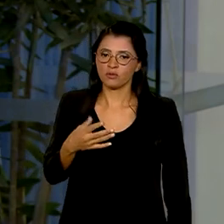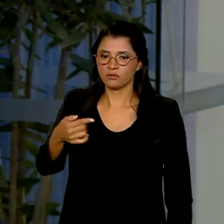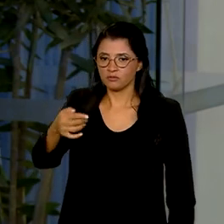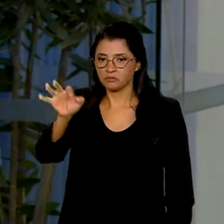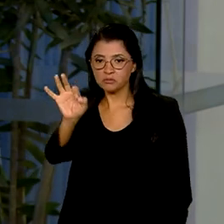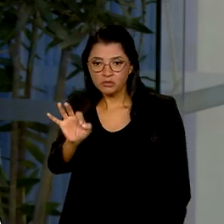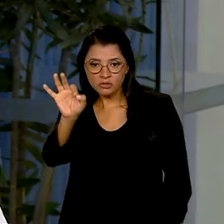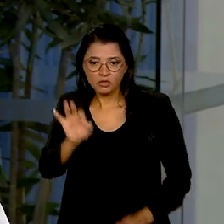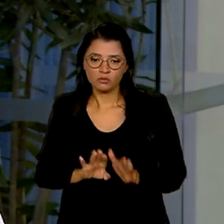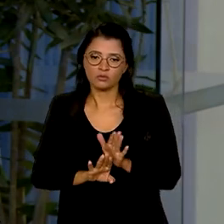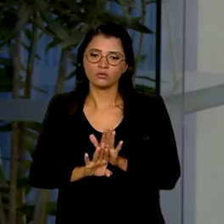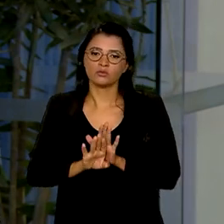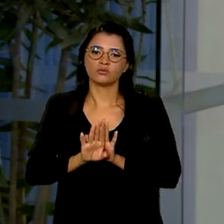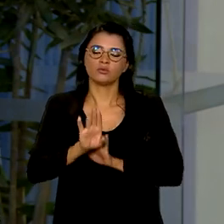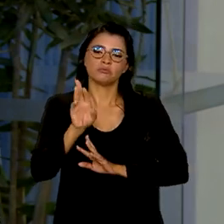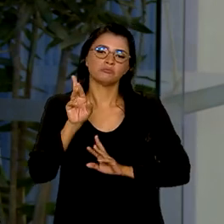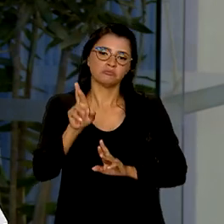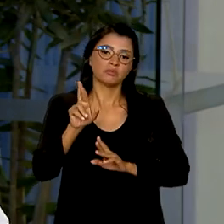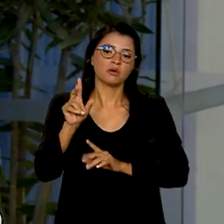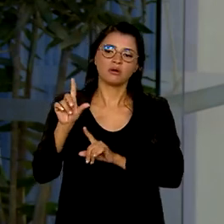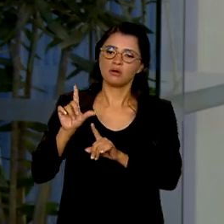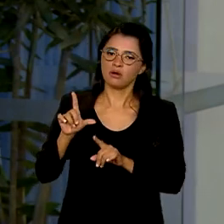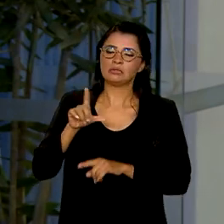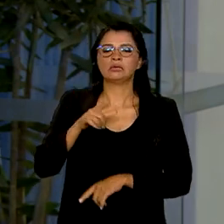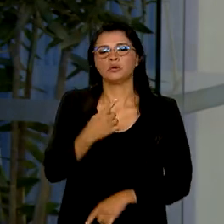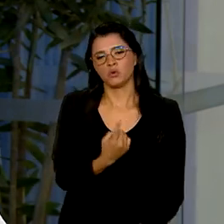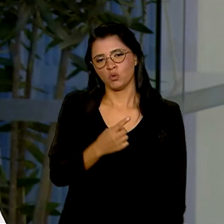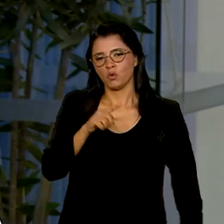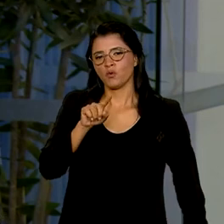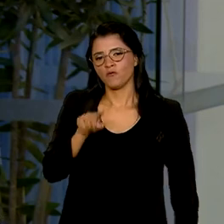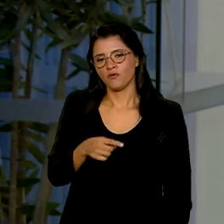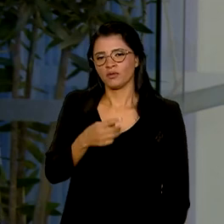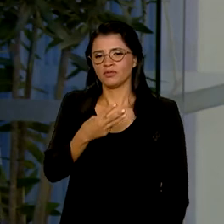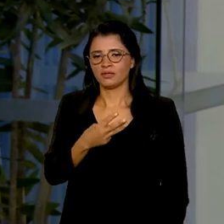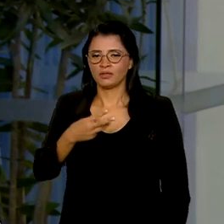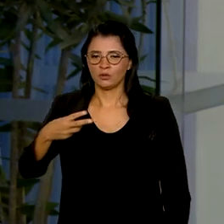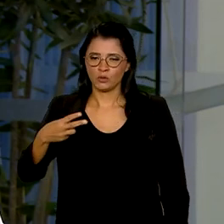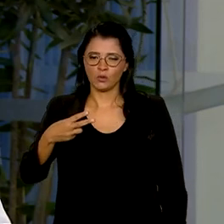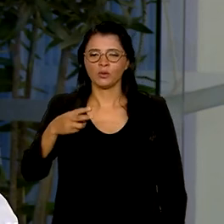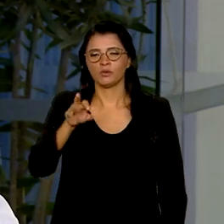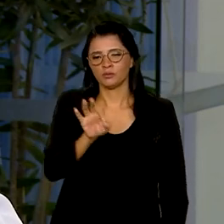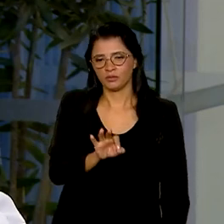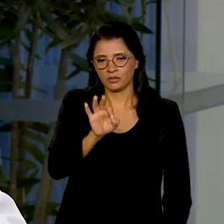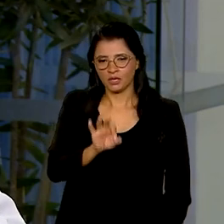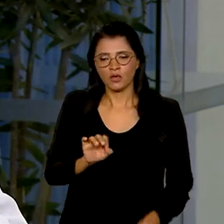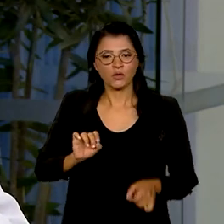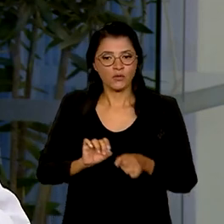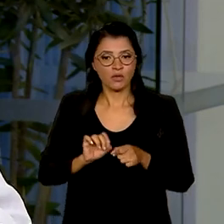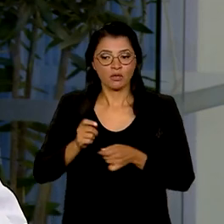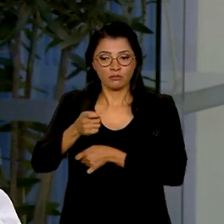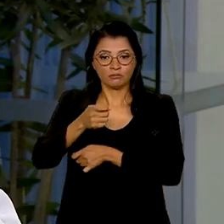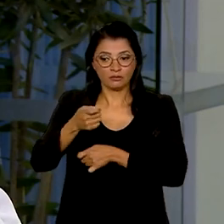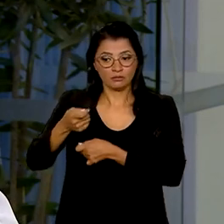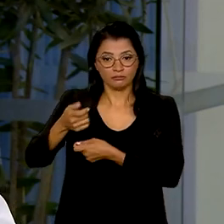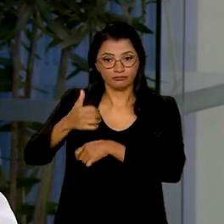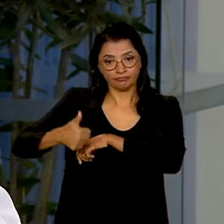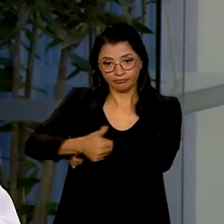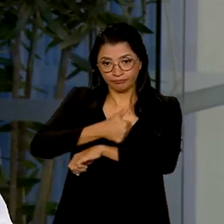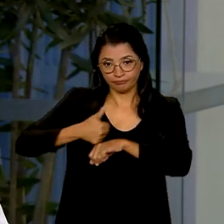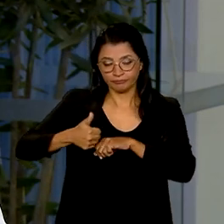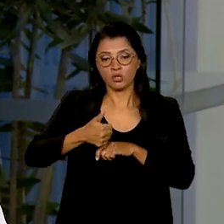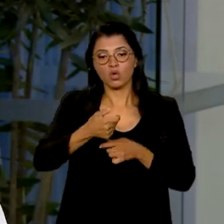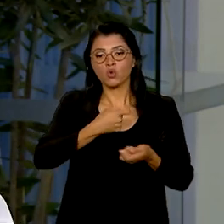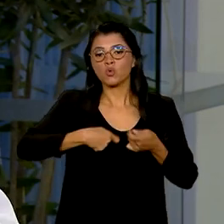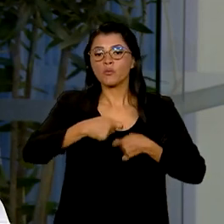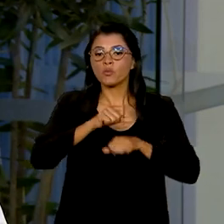% de crescimento e a estimativa anterior dava conta de 1,32%. O que fez os economistas mudarem de ideia são